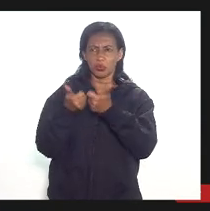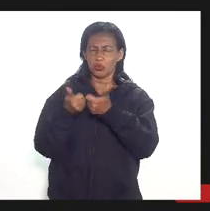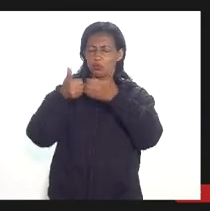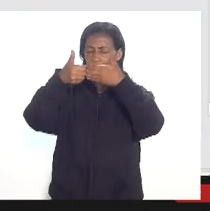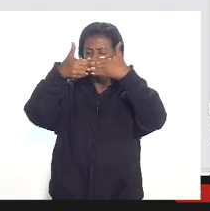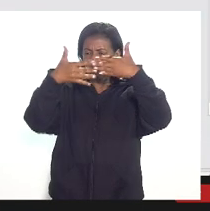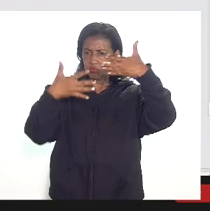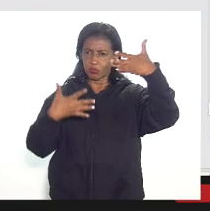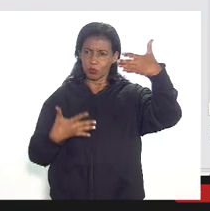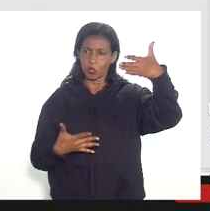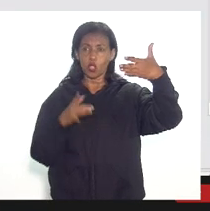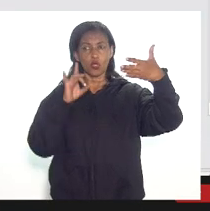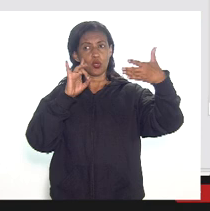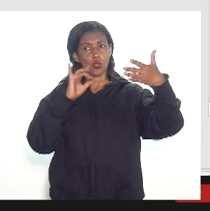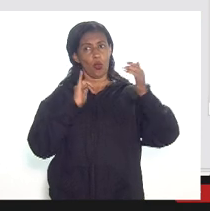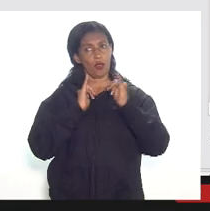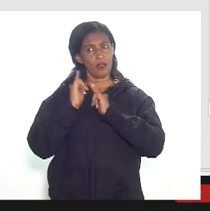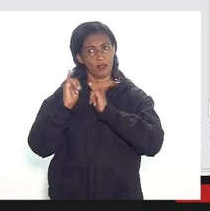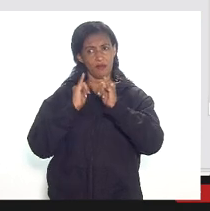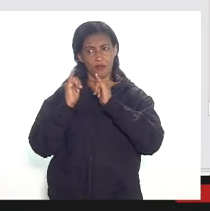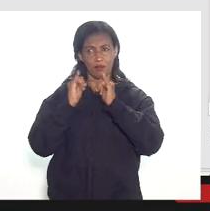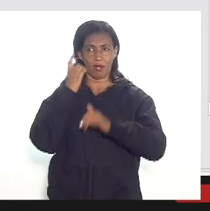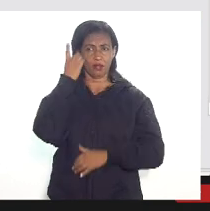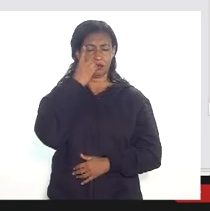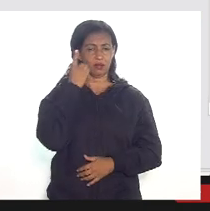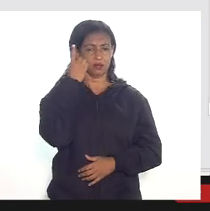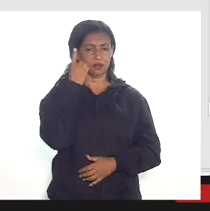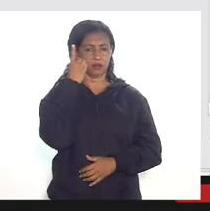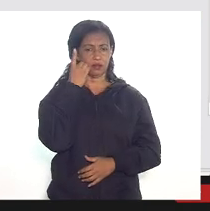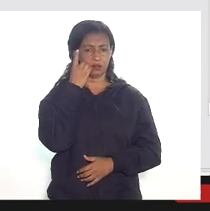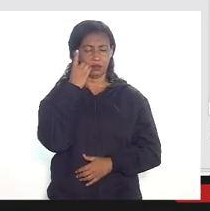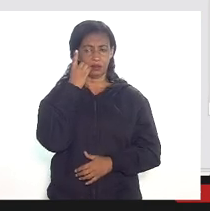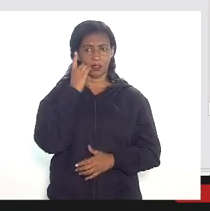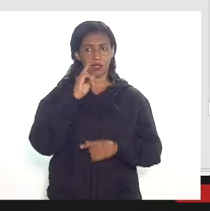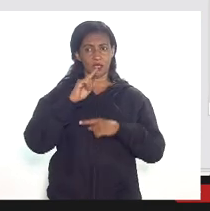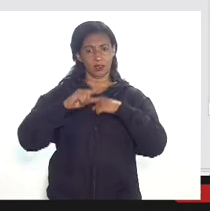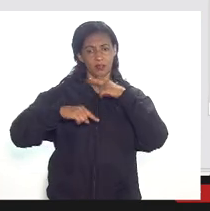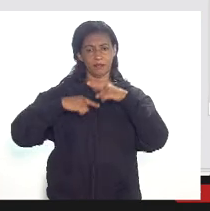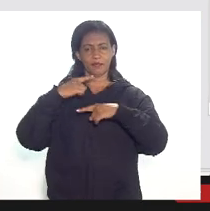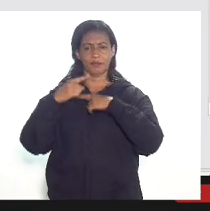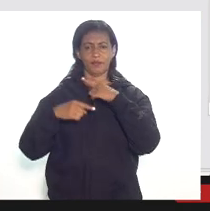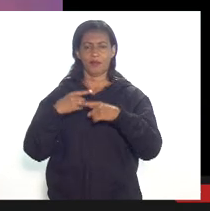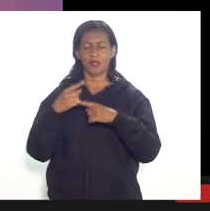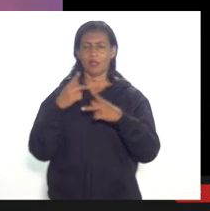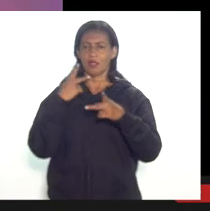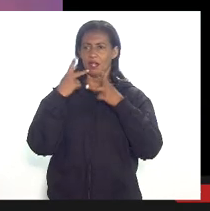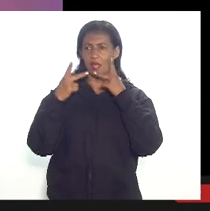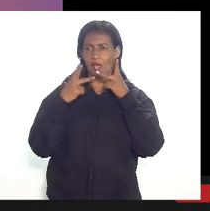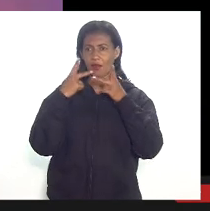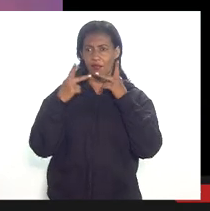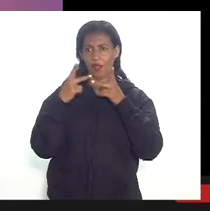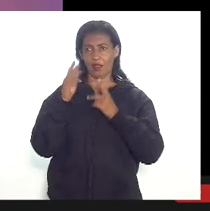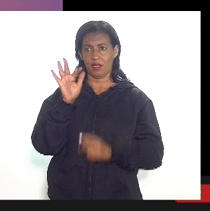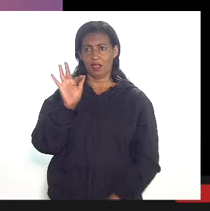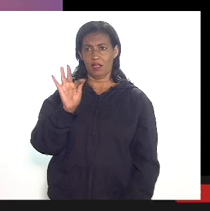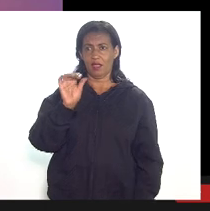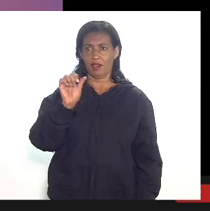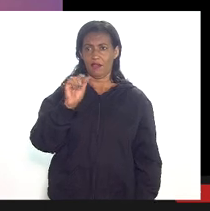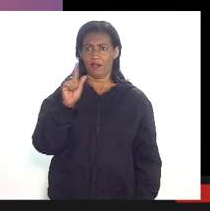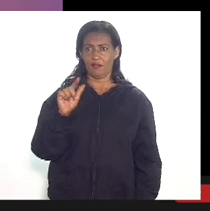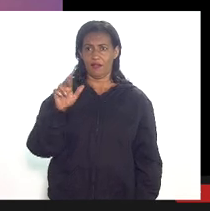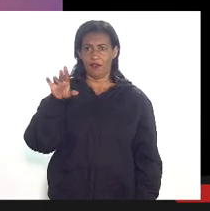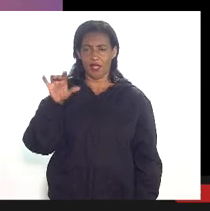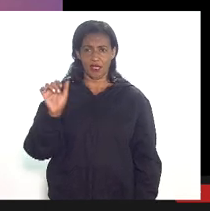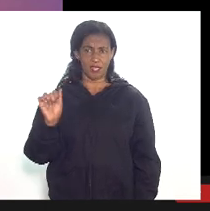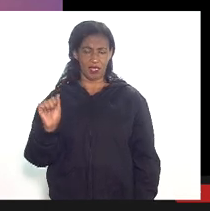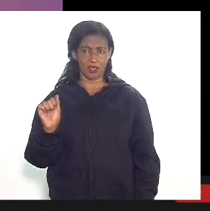só queria informar os senhores deputados que após a fala da fazenda eu vou dar